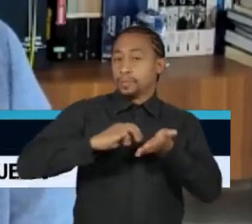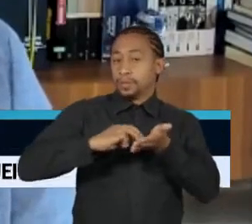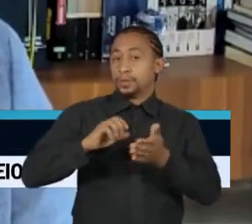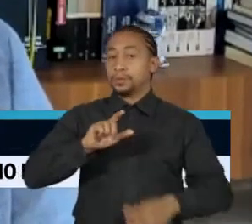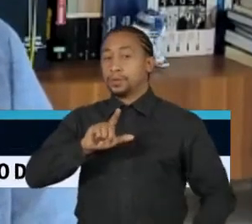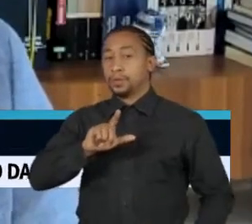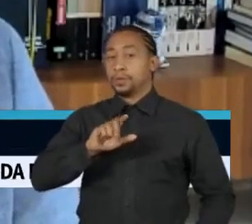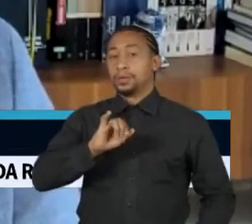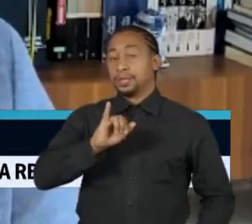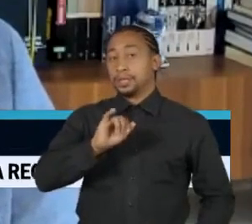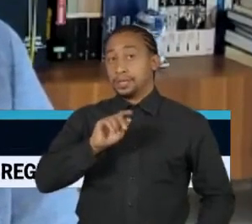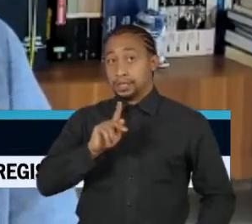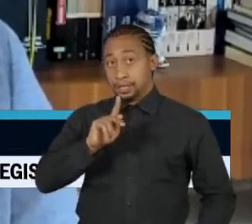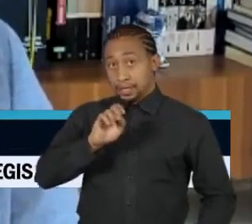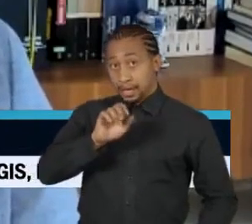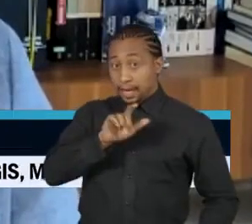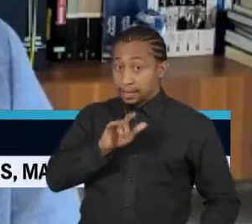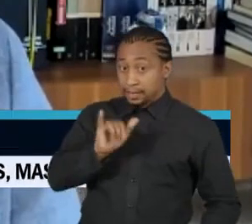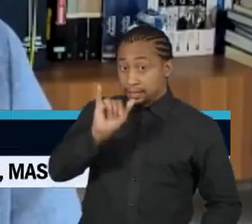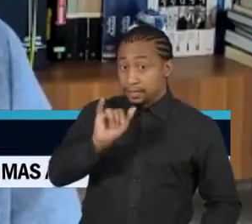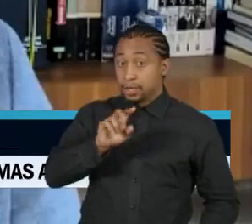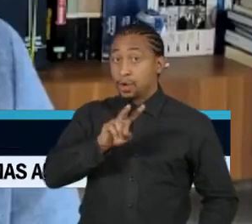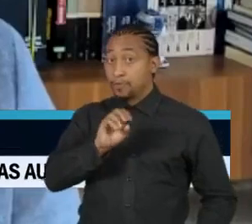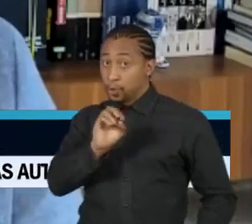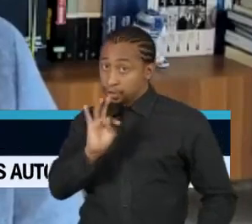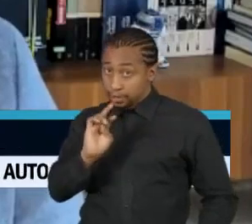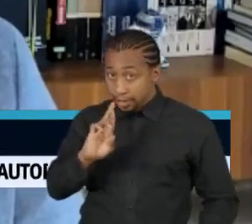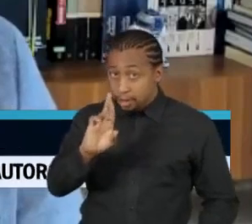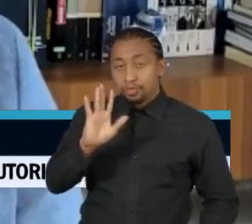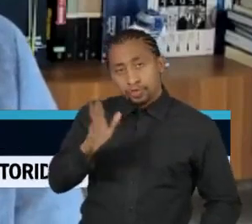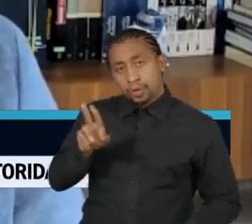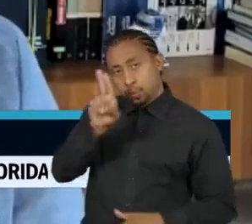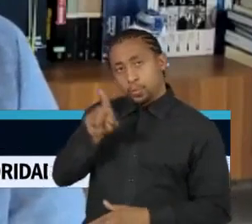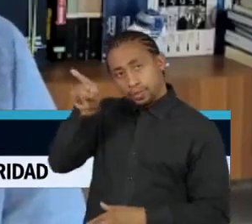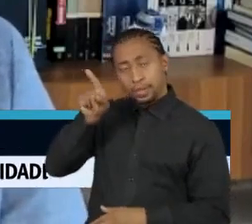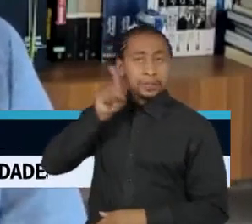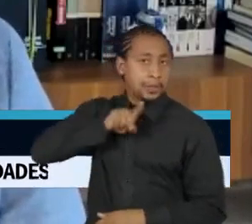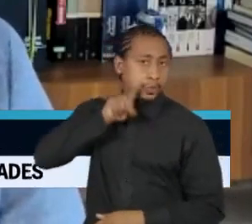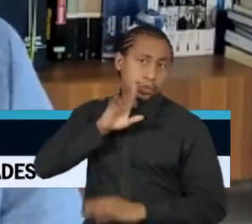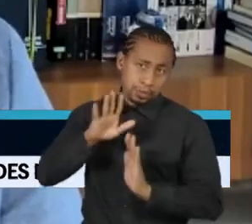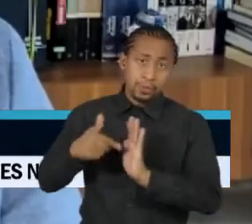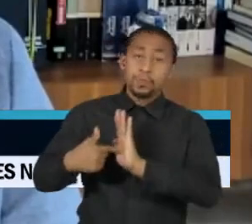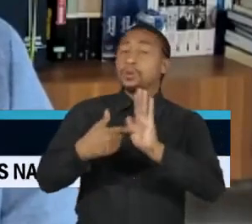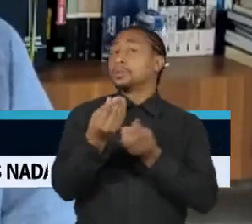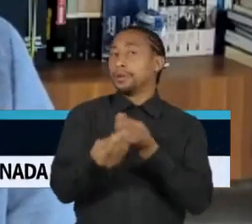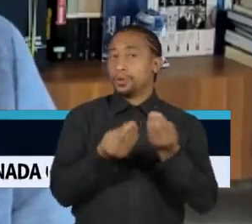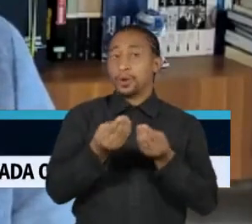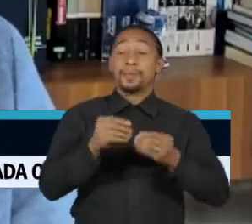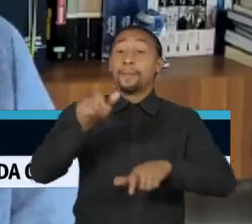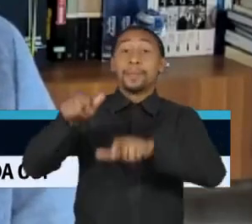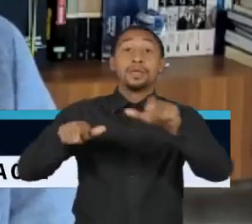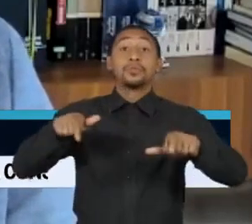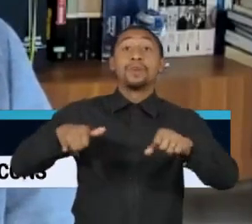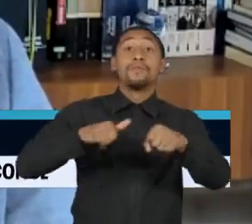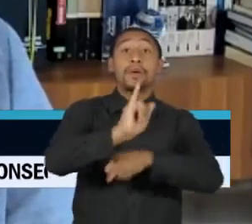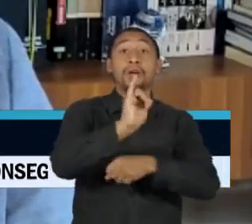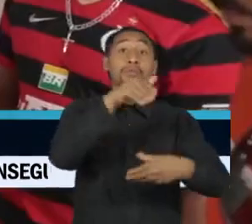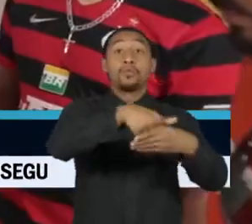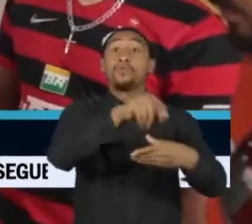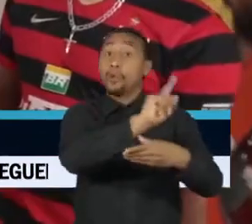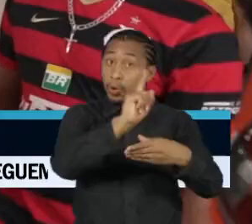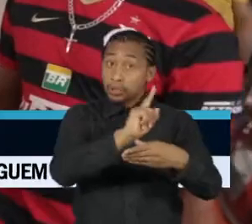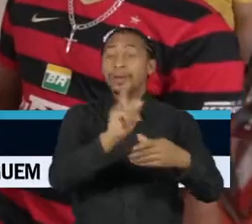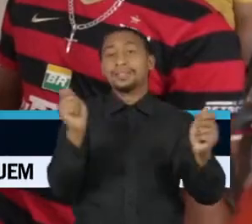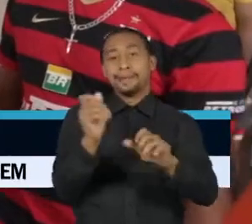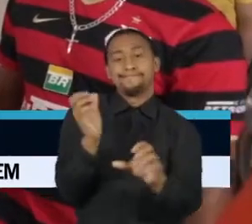é adotado nos Estados Unidos, é uma contribuição para isso, porque por um lado, desconta o efeito da extensão, que é para isso que eles